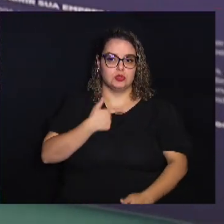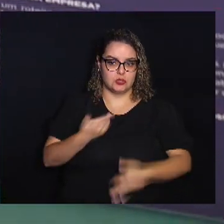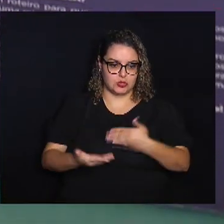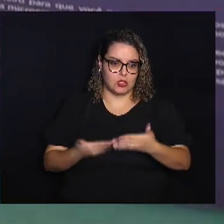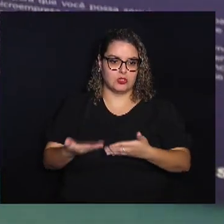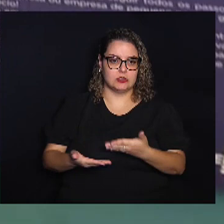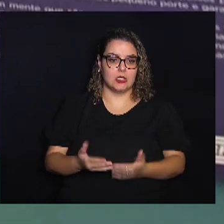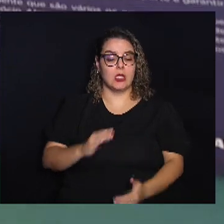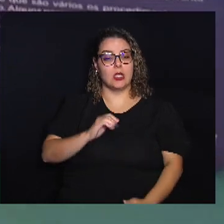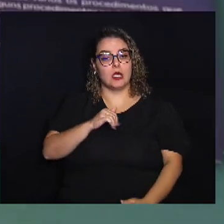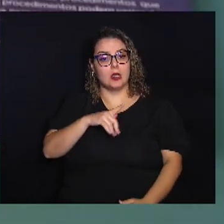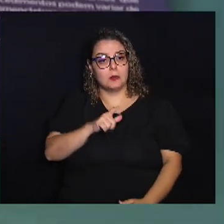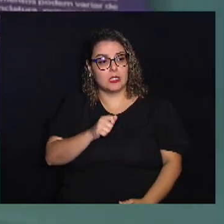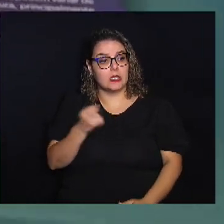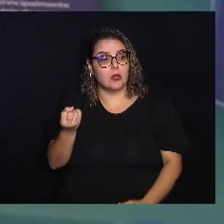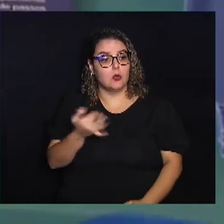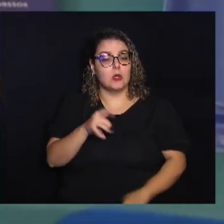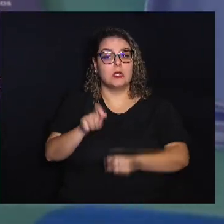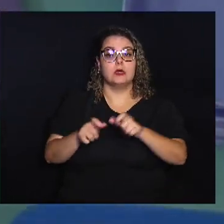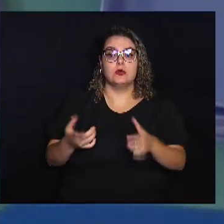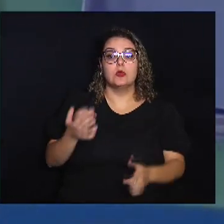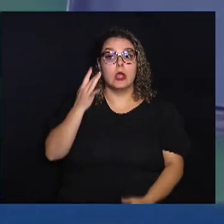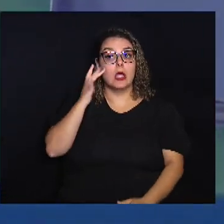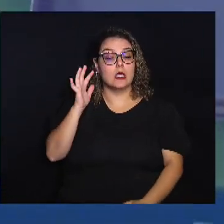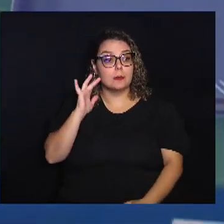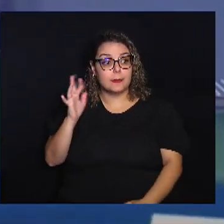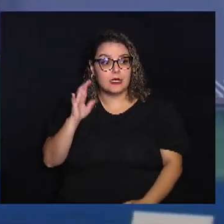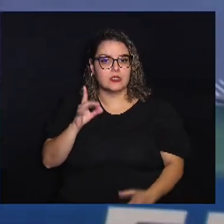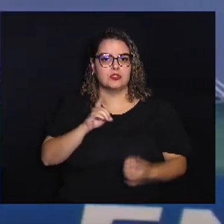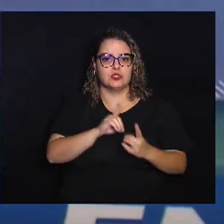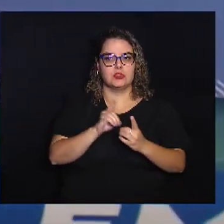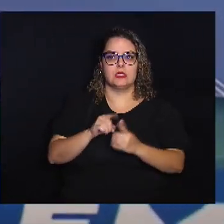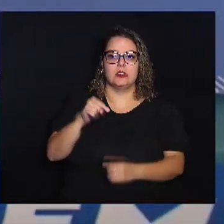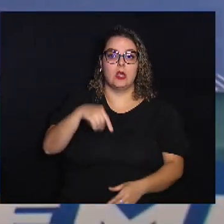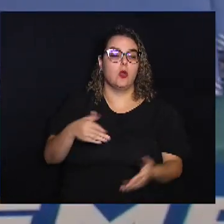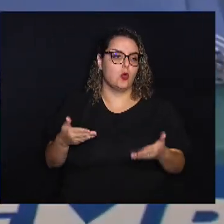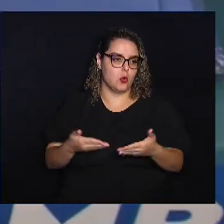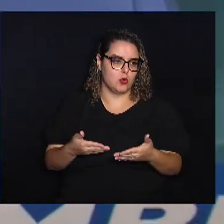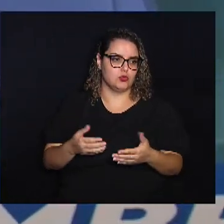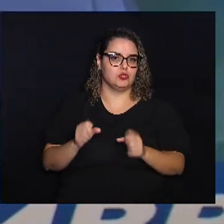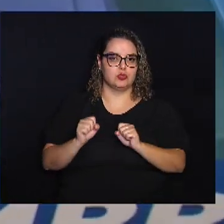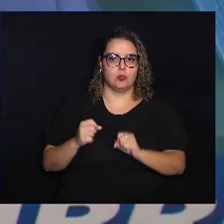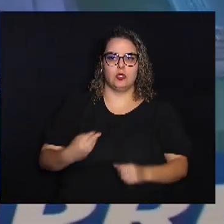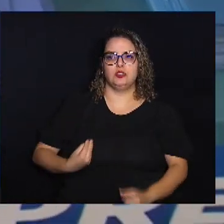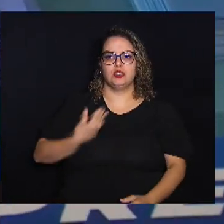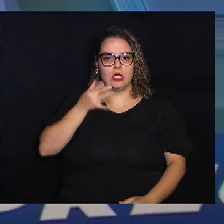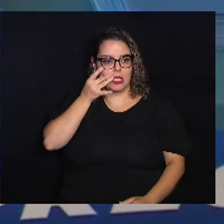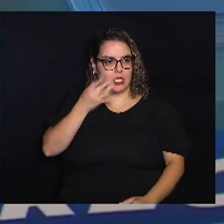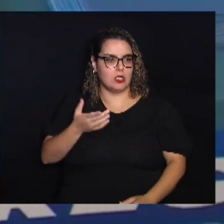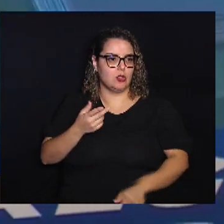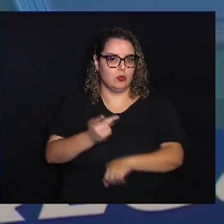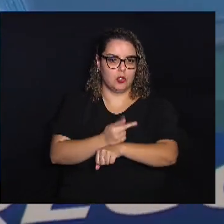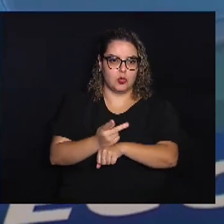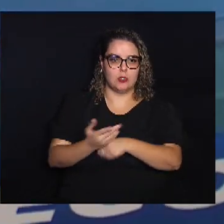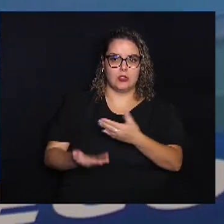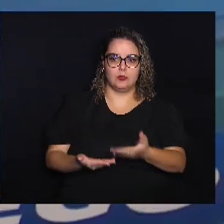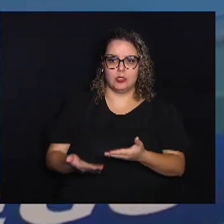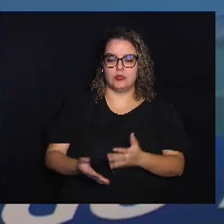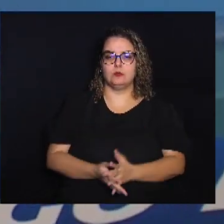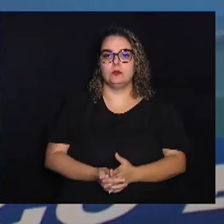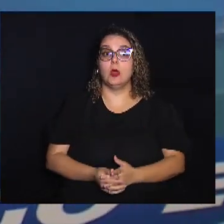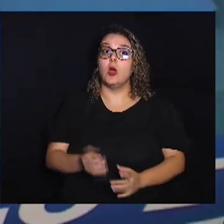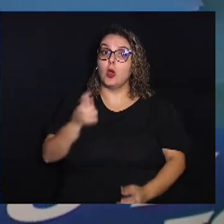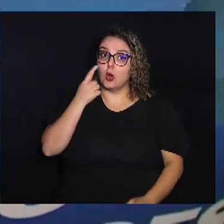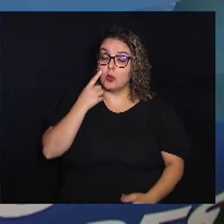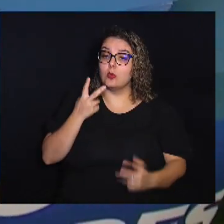Camila, quantas pessoas vocês imaginam atender aqui hoje né? que devem passar aqui procurando por esses serviços? Olha, como